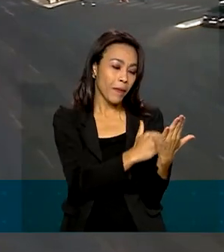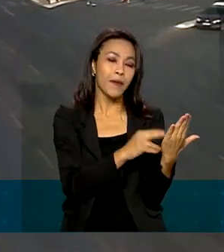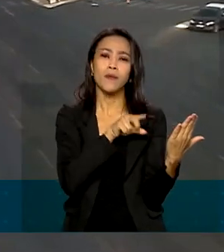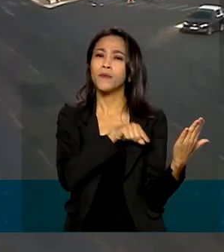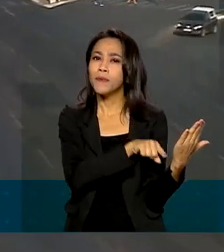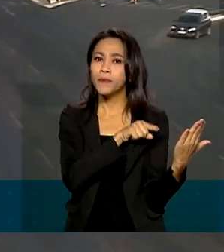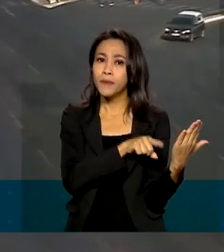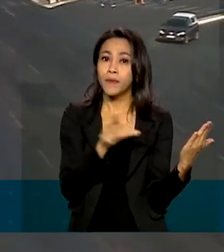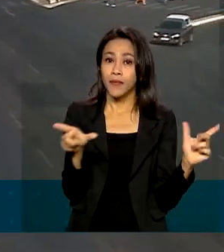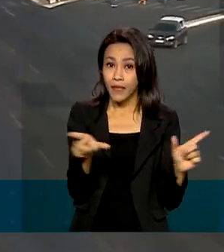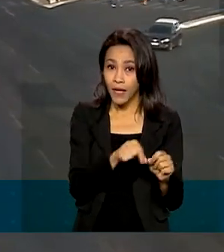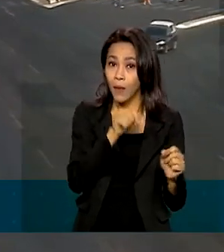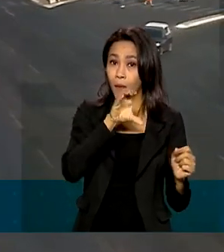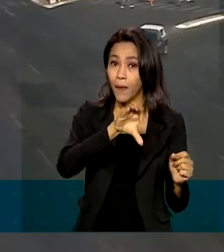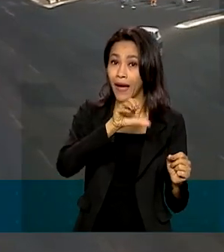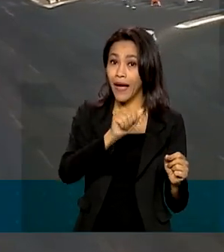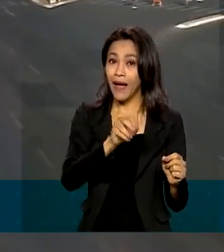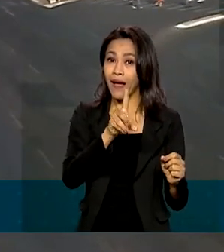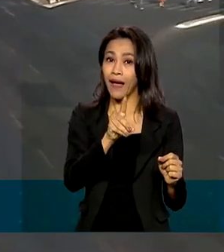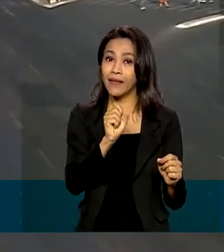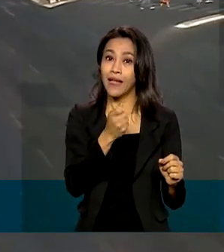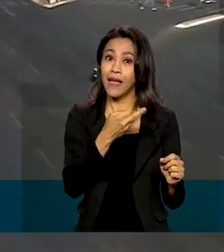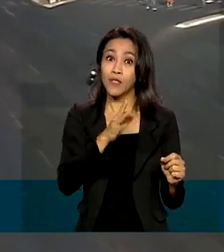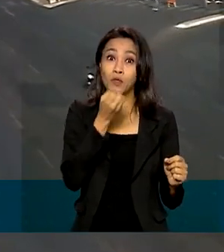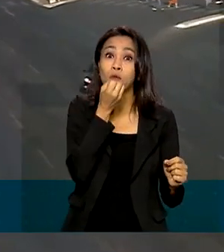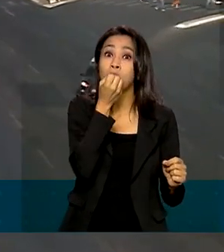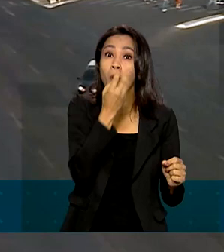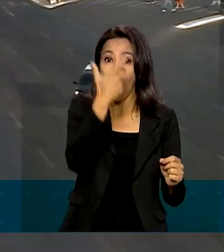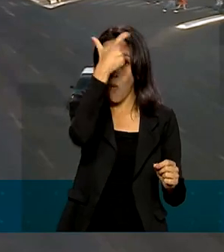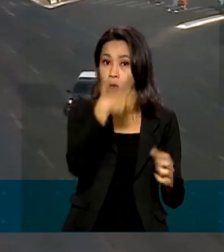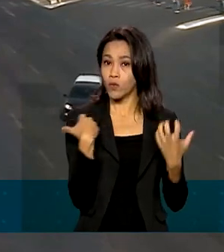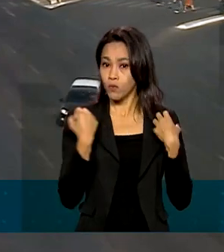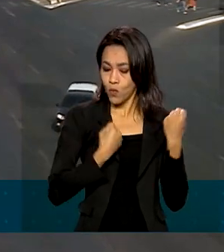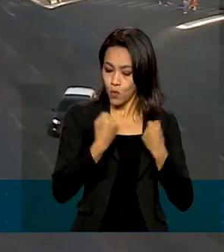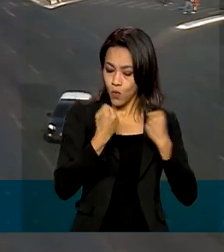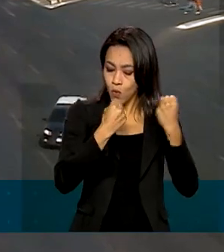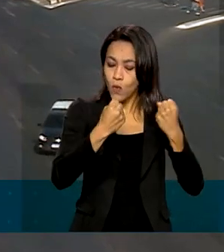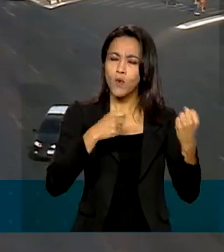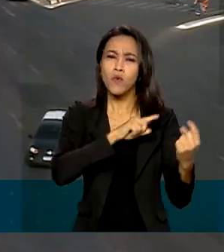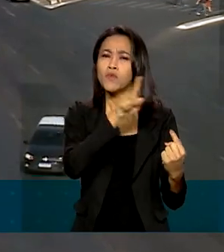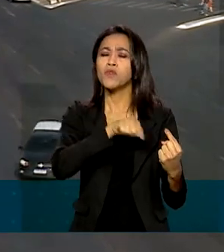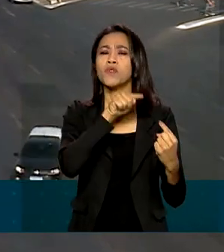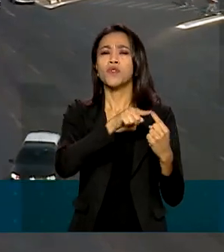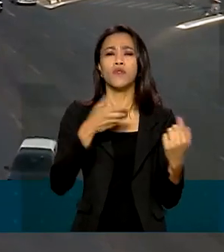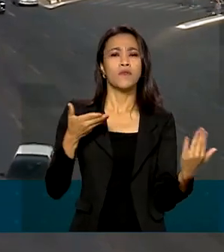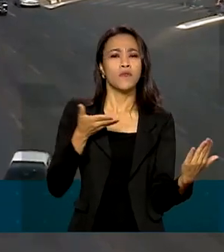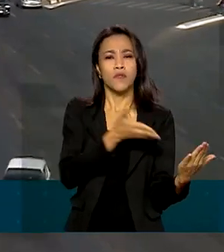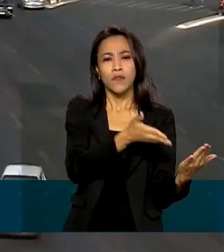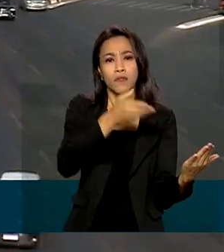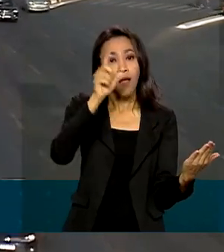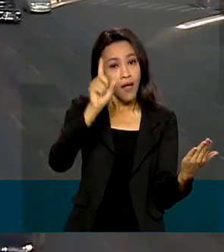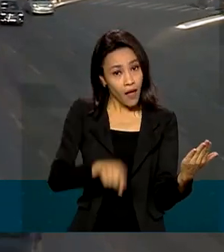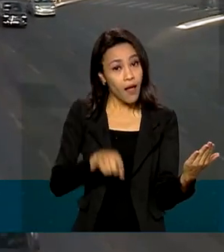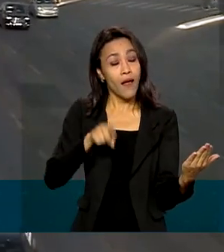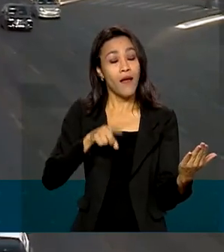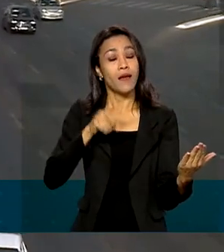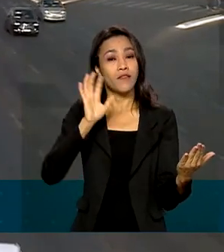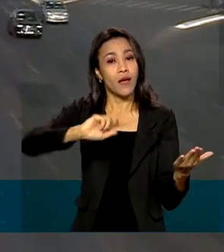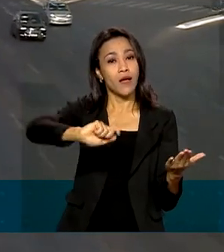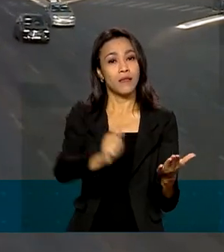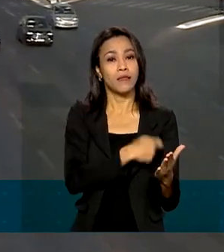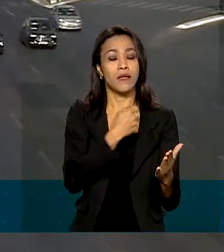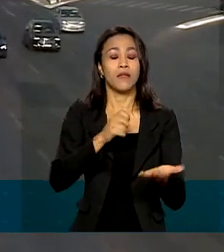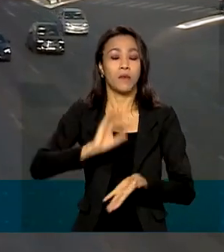conhecido como Cadastro de Bons Motoristas. O objetivo da medida, regulamentada pelo Conselho